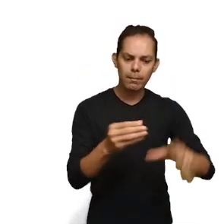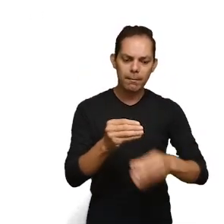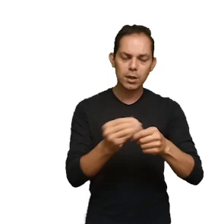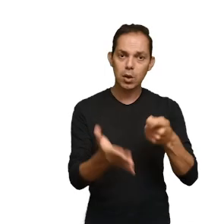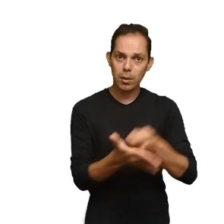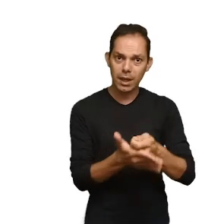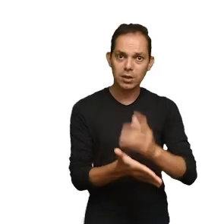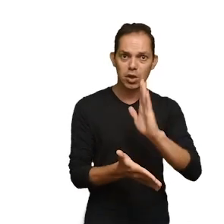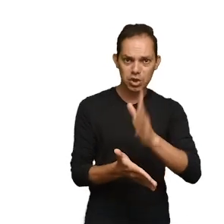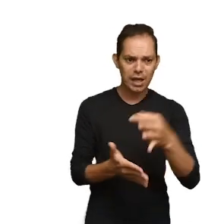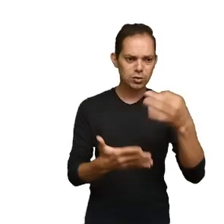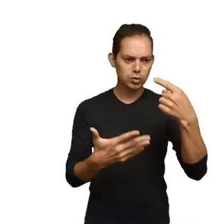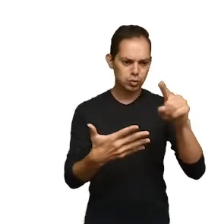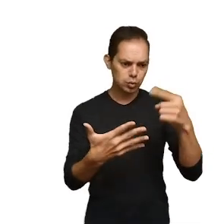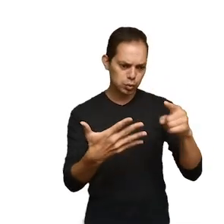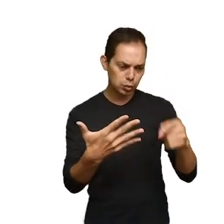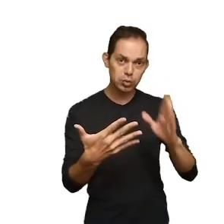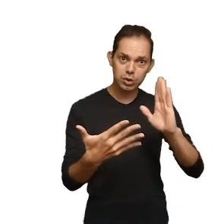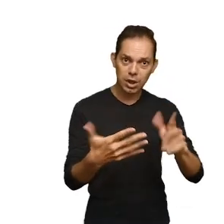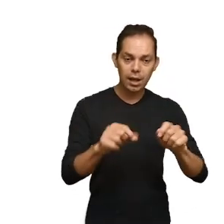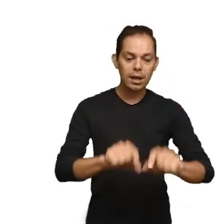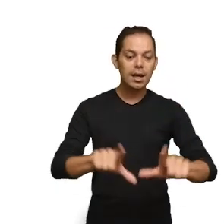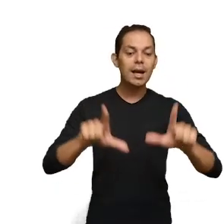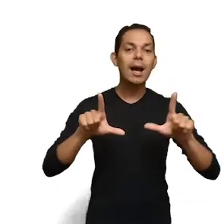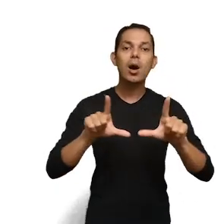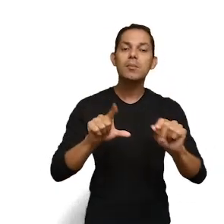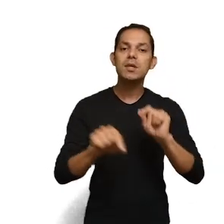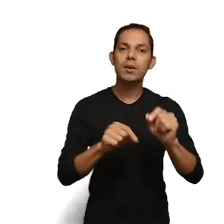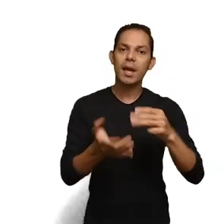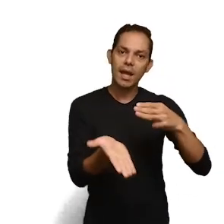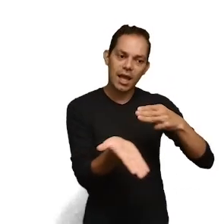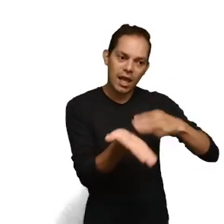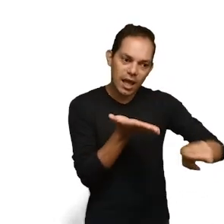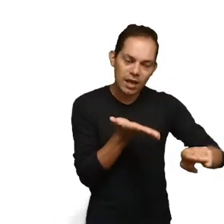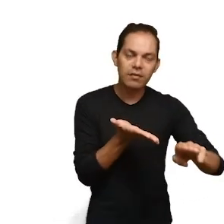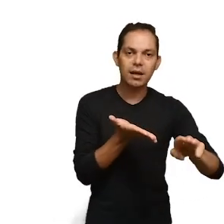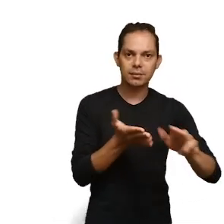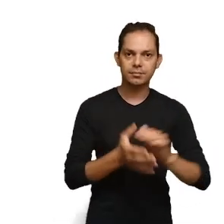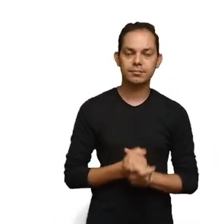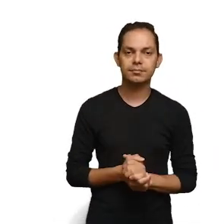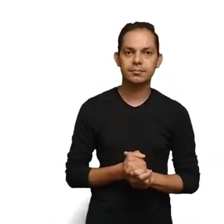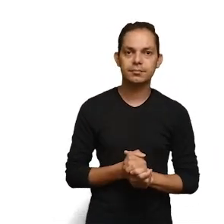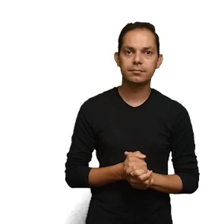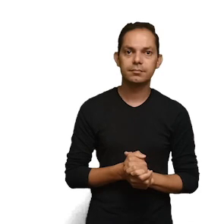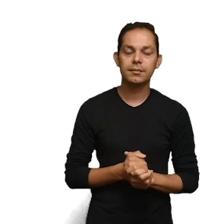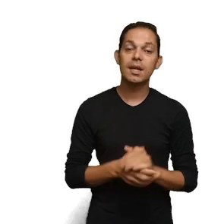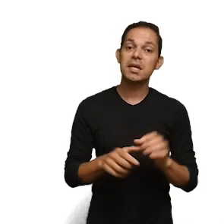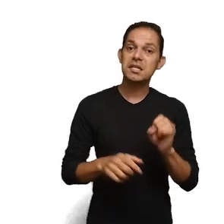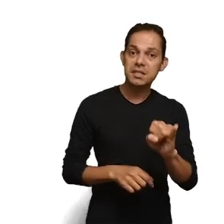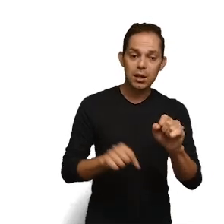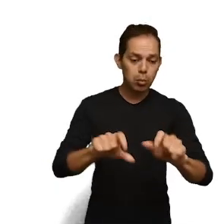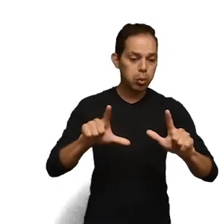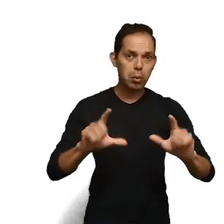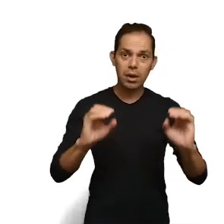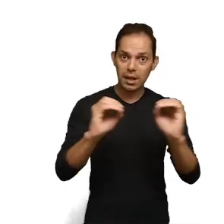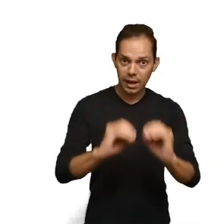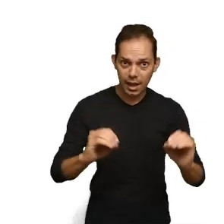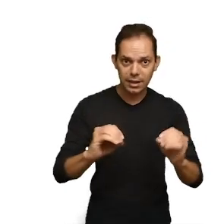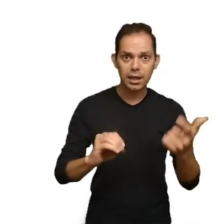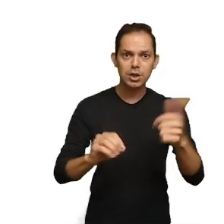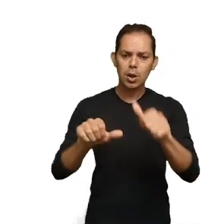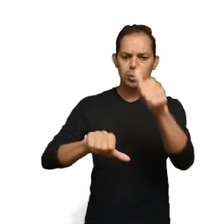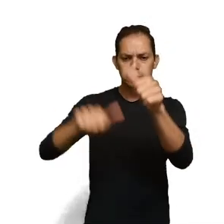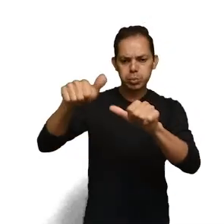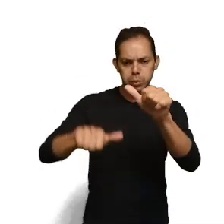obrigatórios estiverem corretos, aparecerá a opção enviar prestação de contas. Se não aparecer,